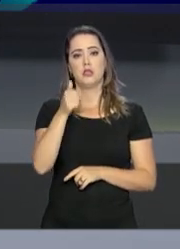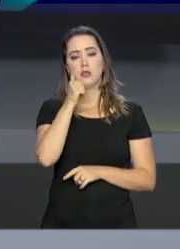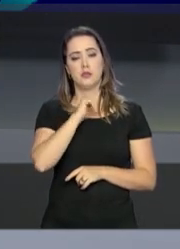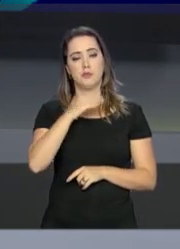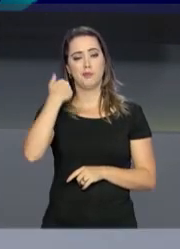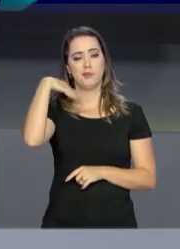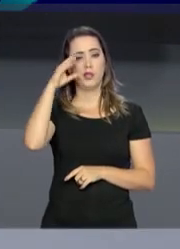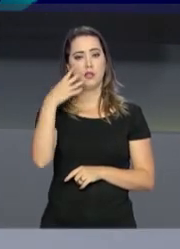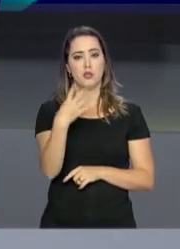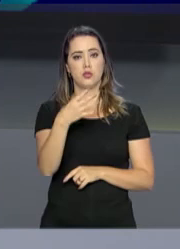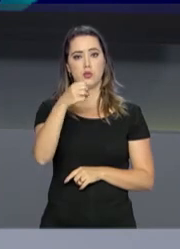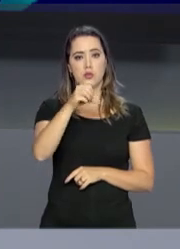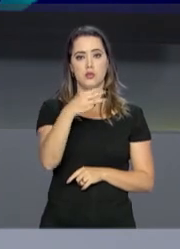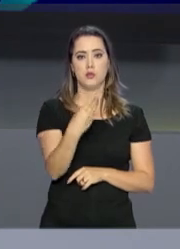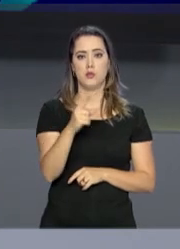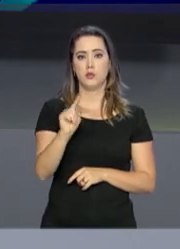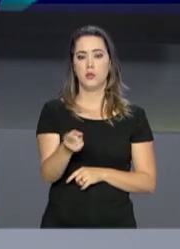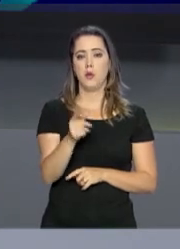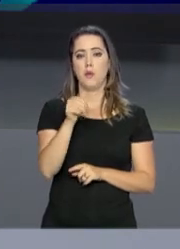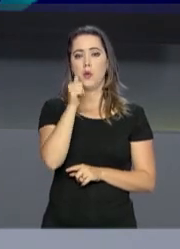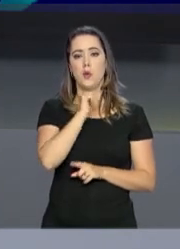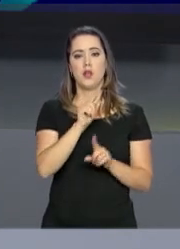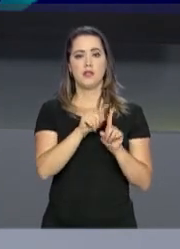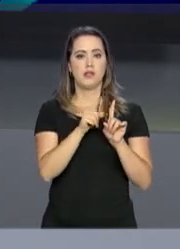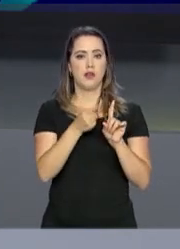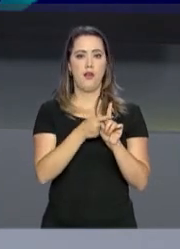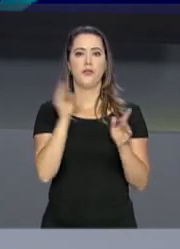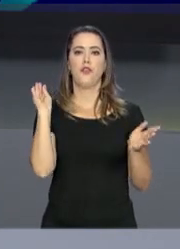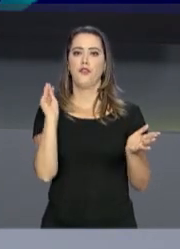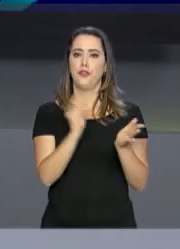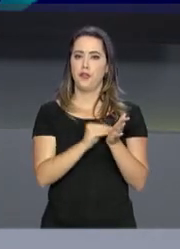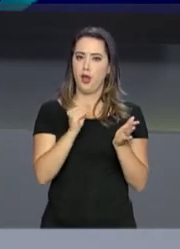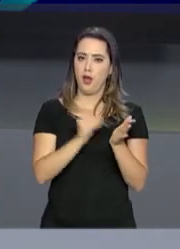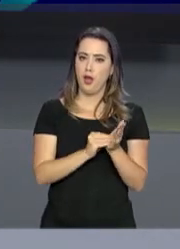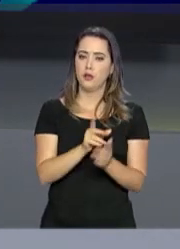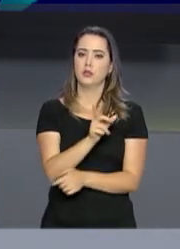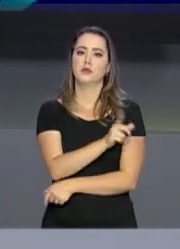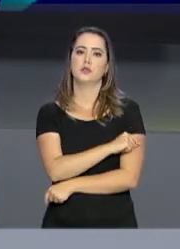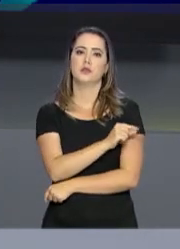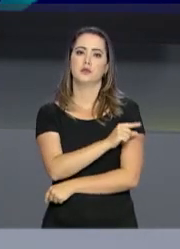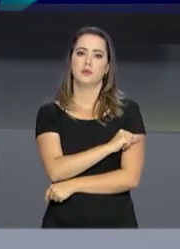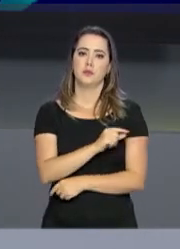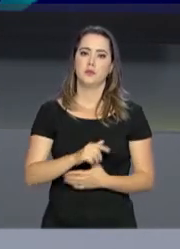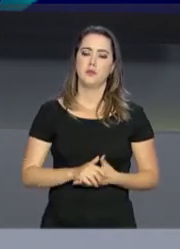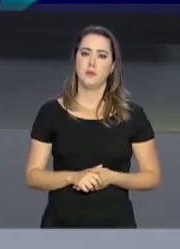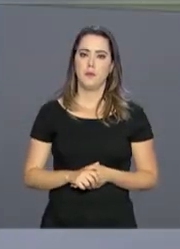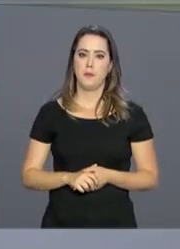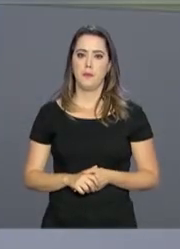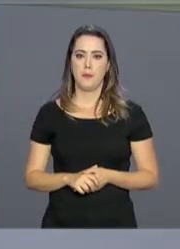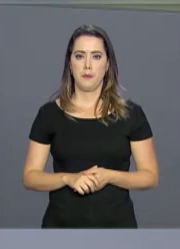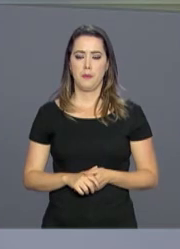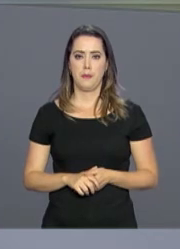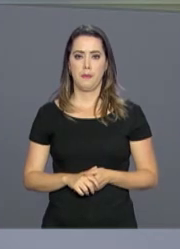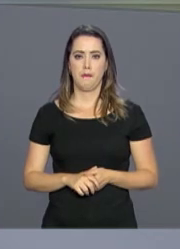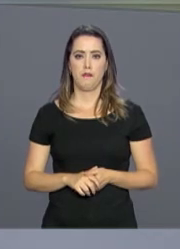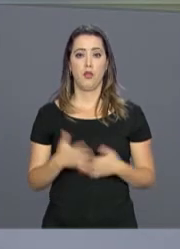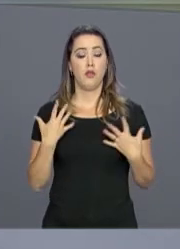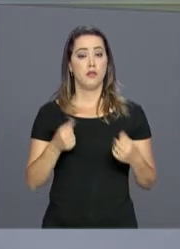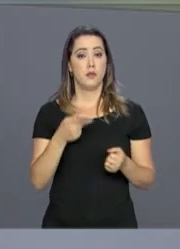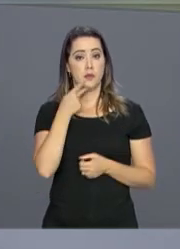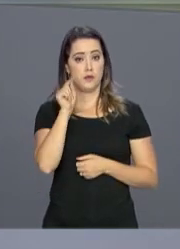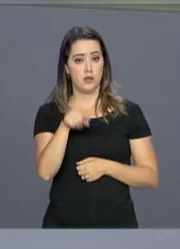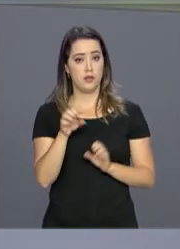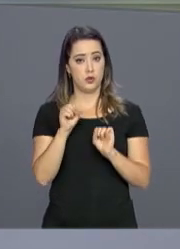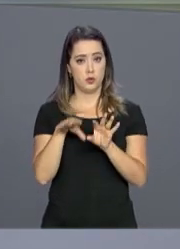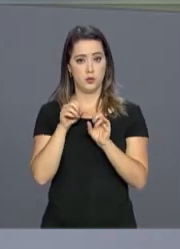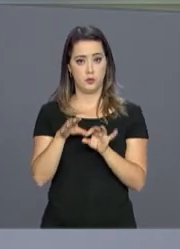mais de 493 mil grávidas ainda não tinham se vacinado contra a gripe. Vamos agora falar sobre